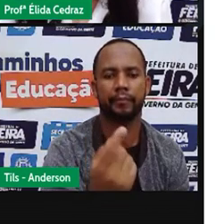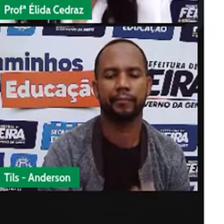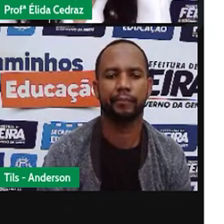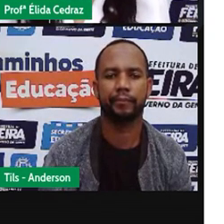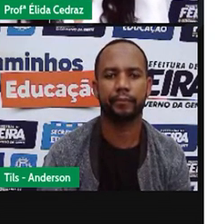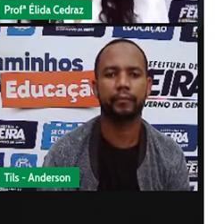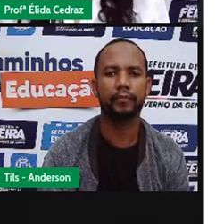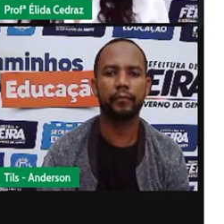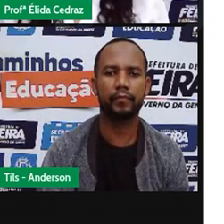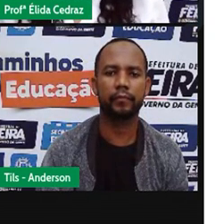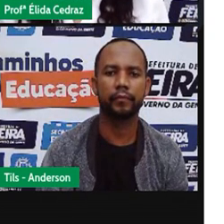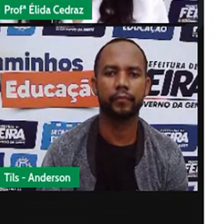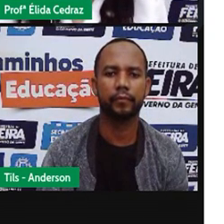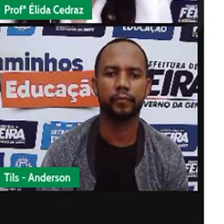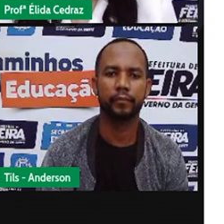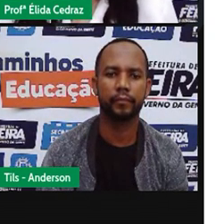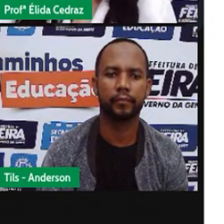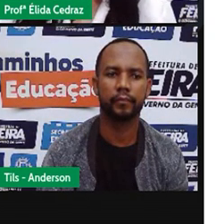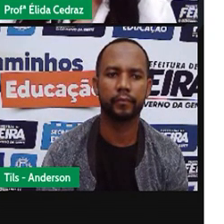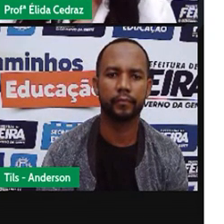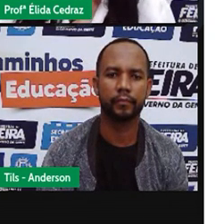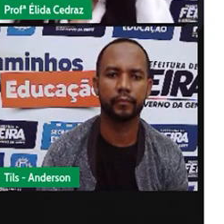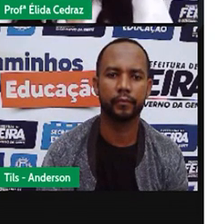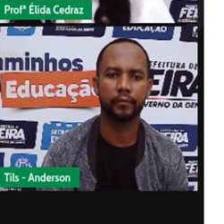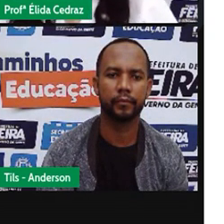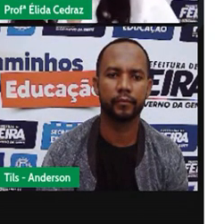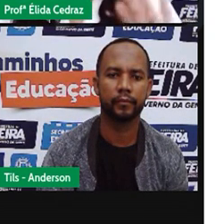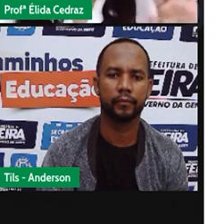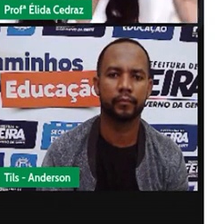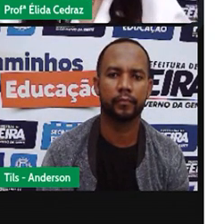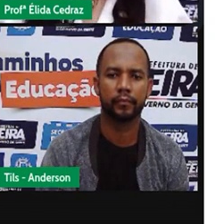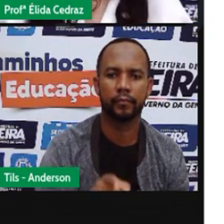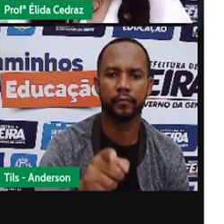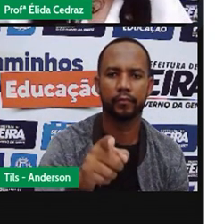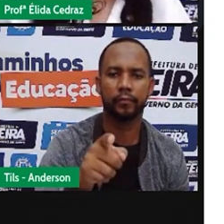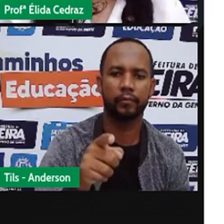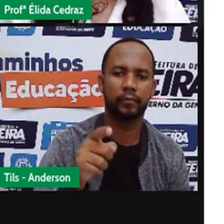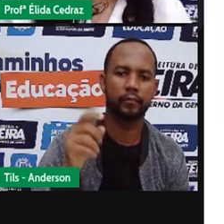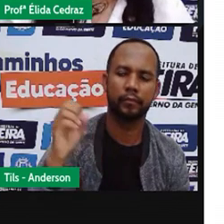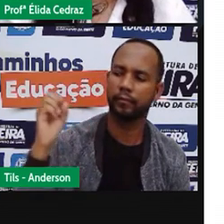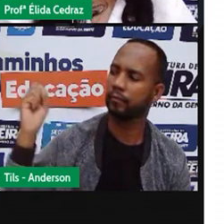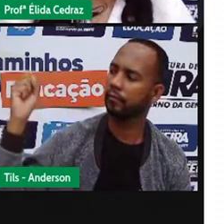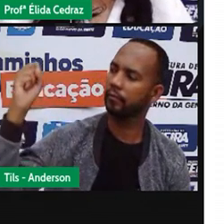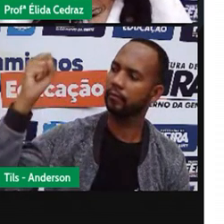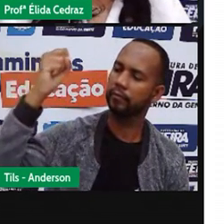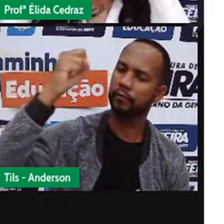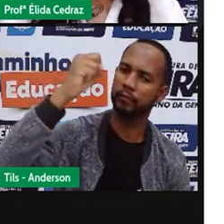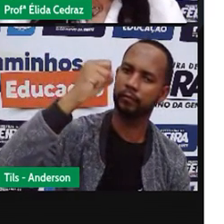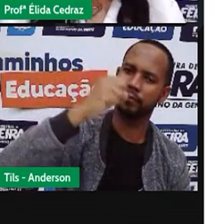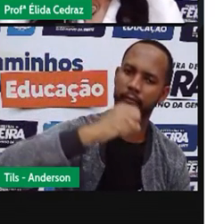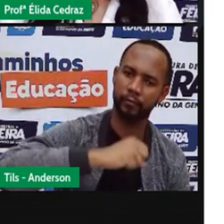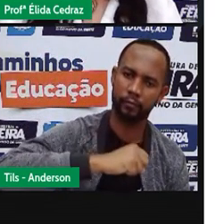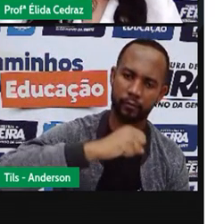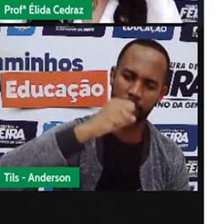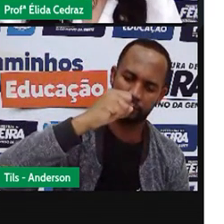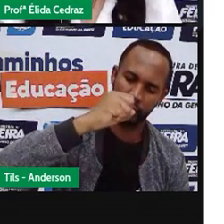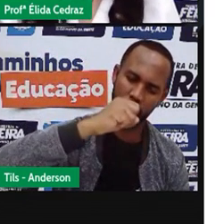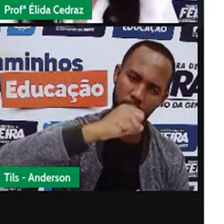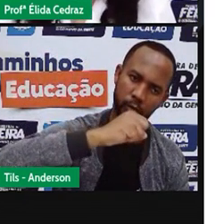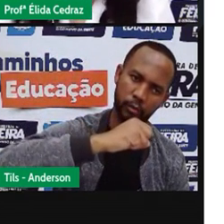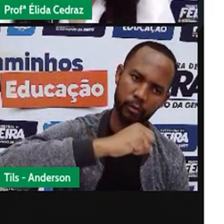sombra? Embaixo. Muito bem. E o sol já está se pondo lá do lado esquerdo.